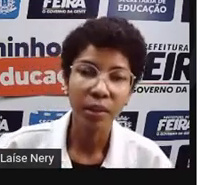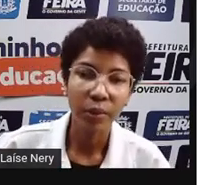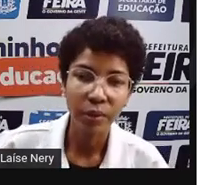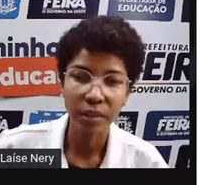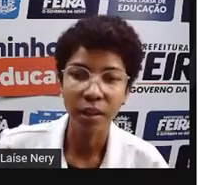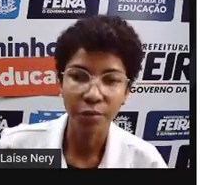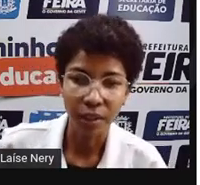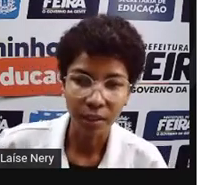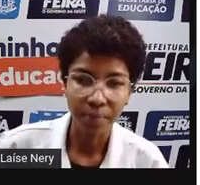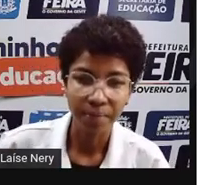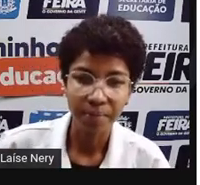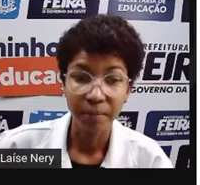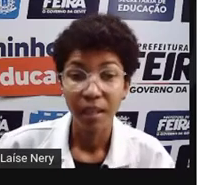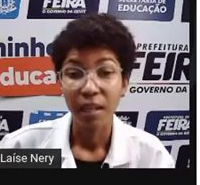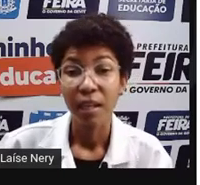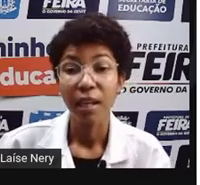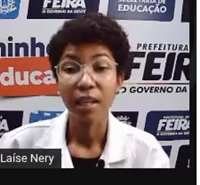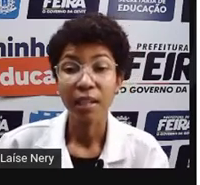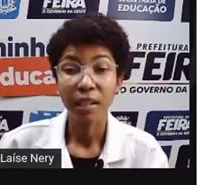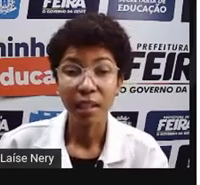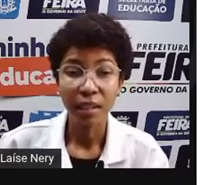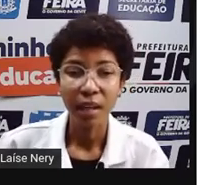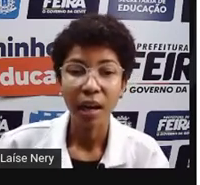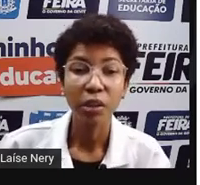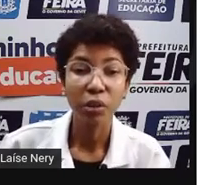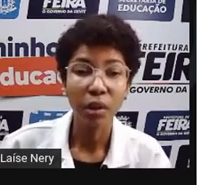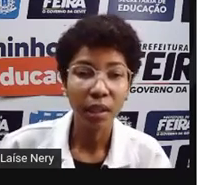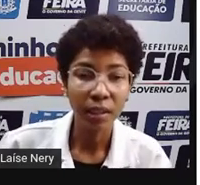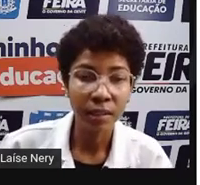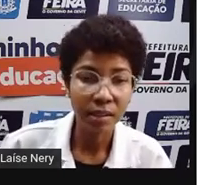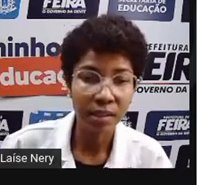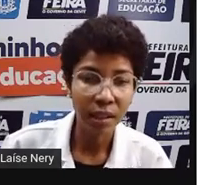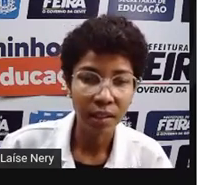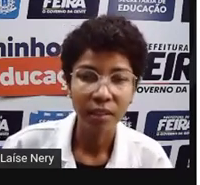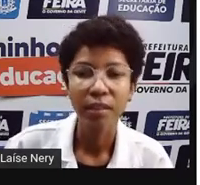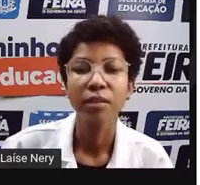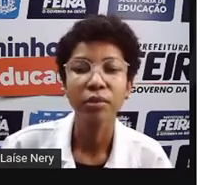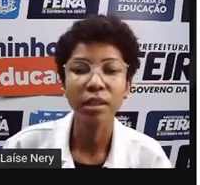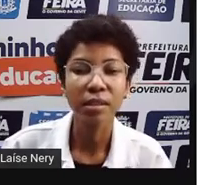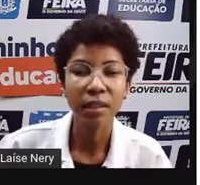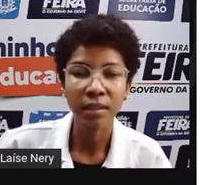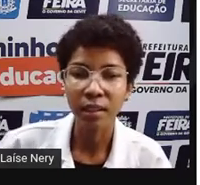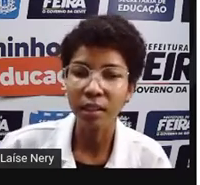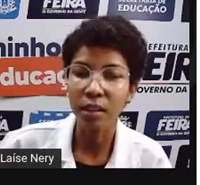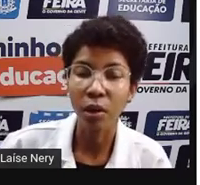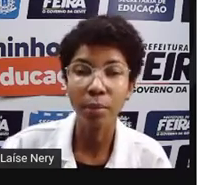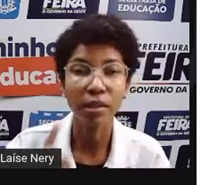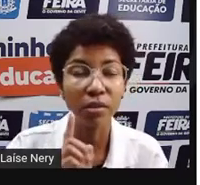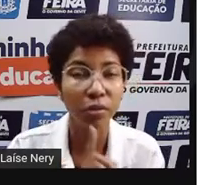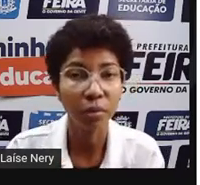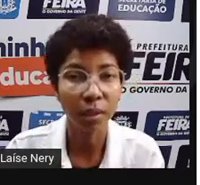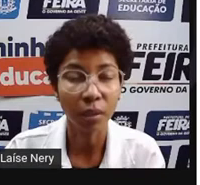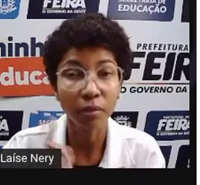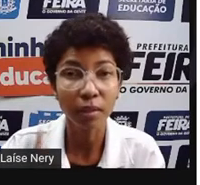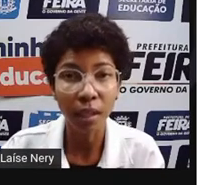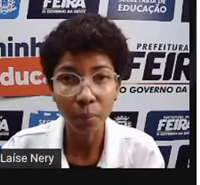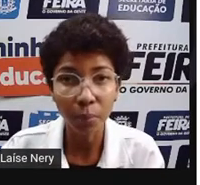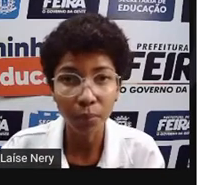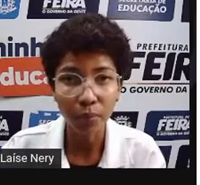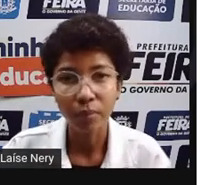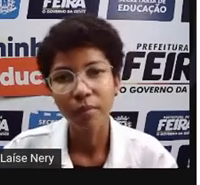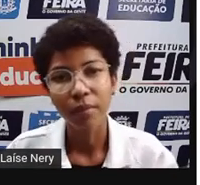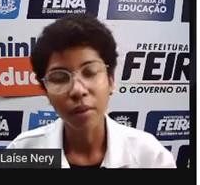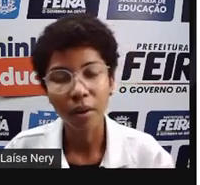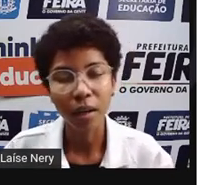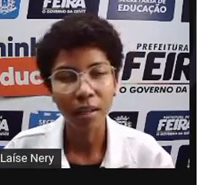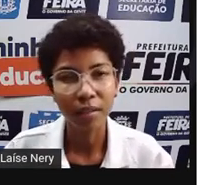cada coisa na vida. Em que a tolerância nos ensina que não é preciso dominar o tempo.